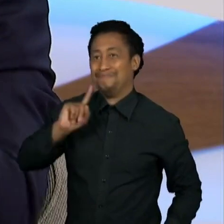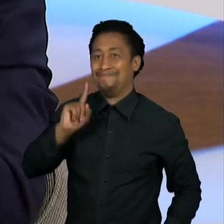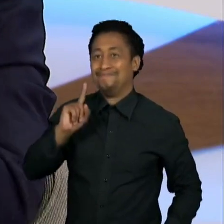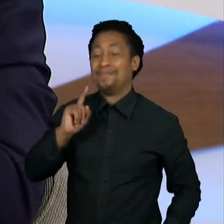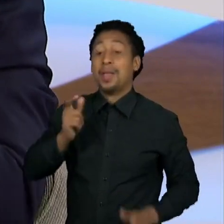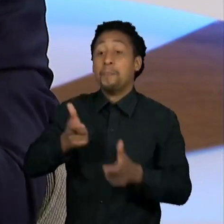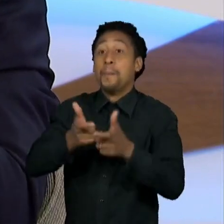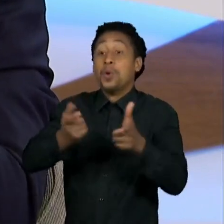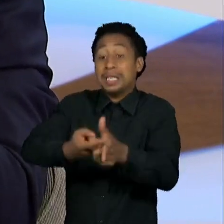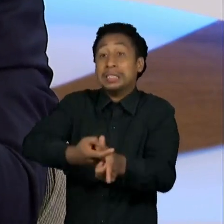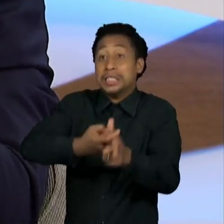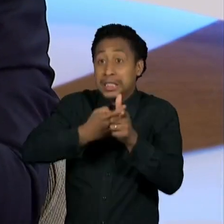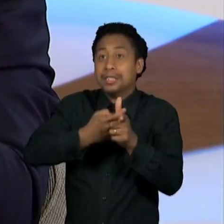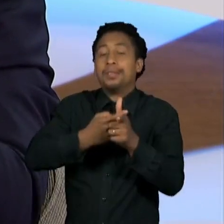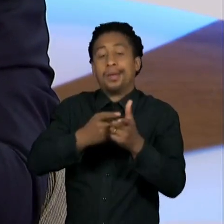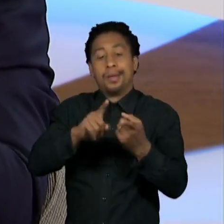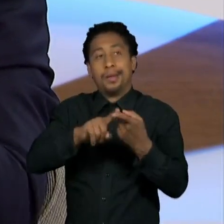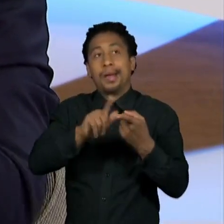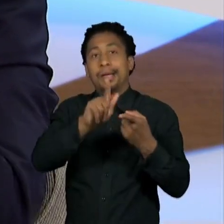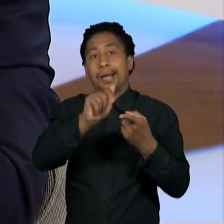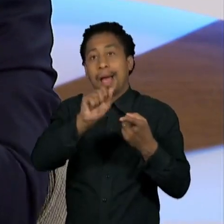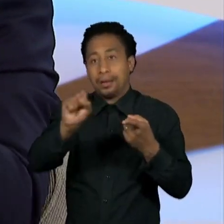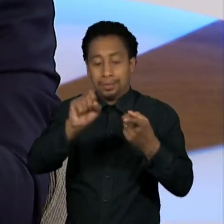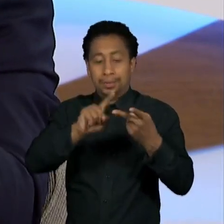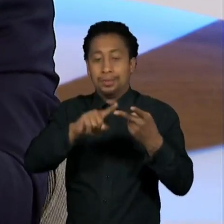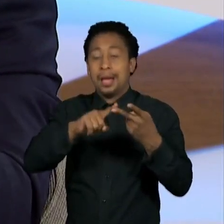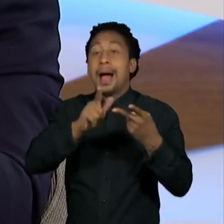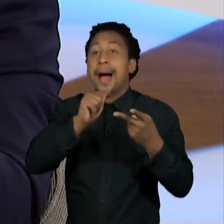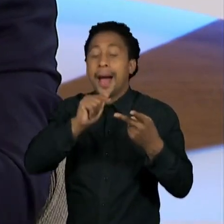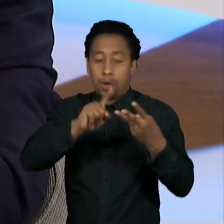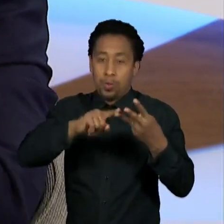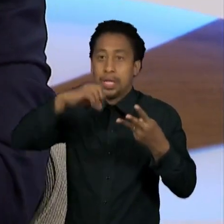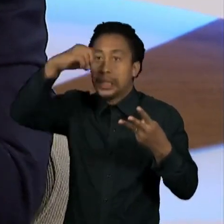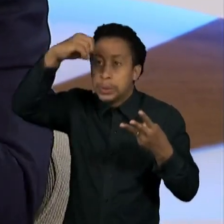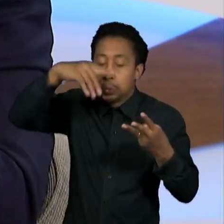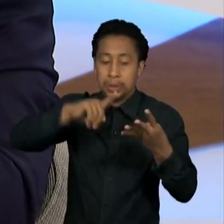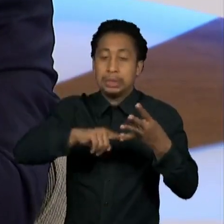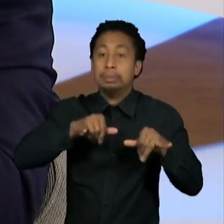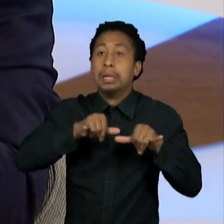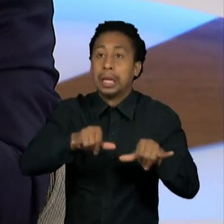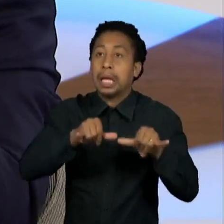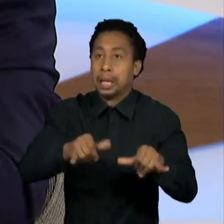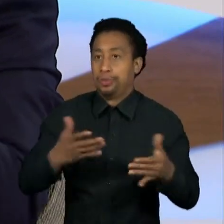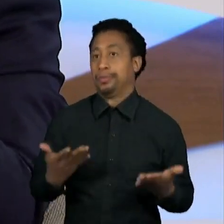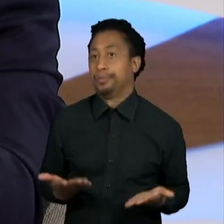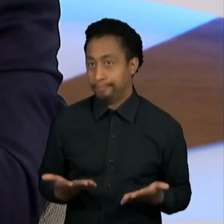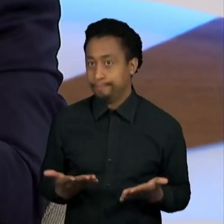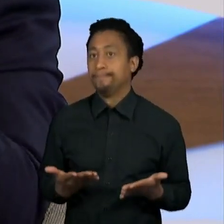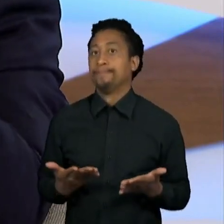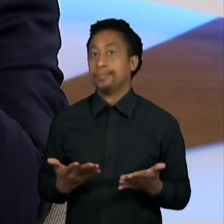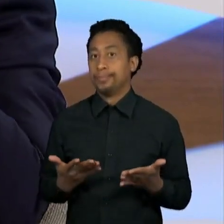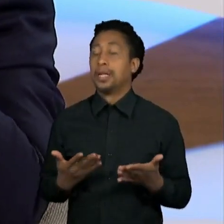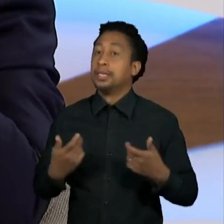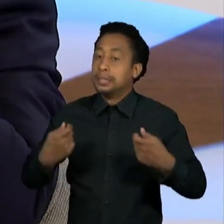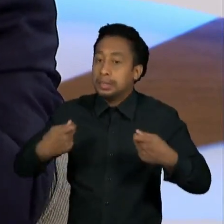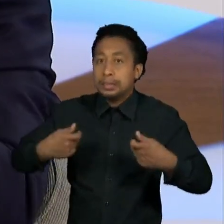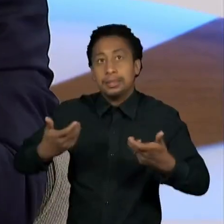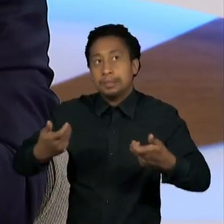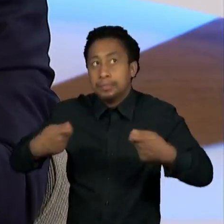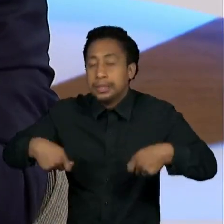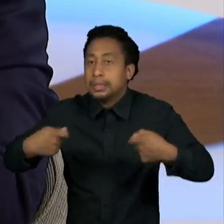Abreu, a gente tentou desenhar um programa onde a gente fazia uma conexão entre os bancos e as empresas para tentar melhorar a situação,